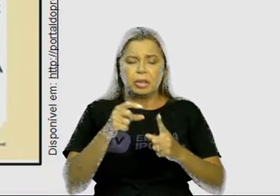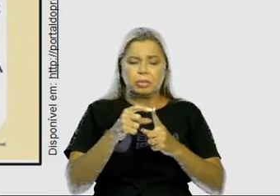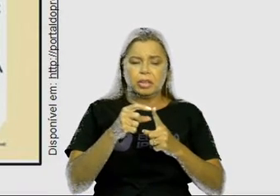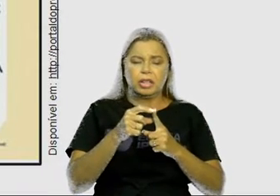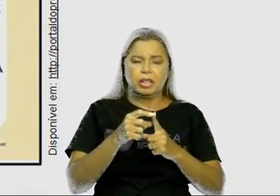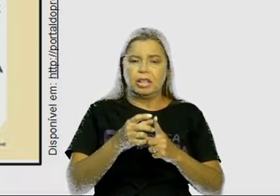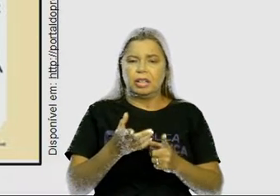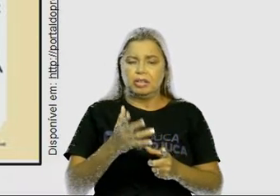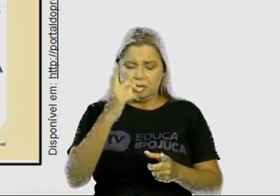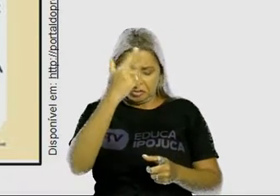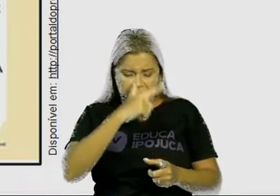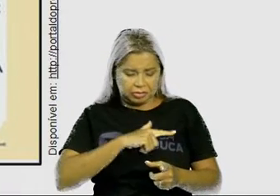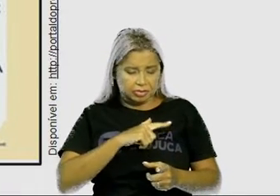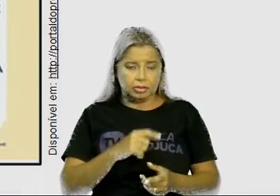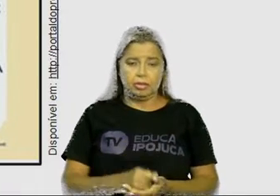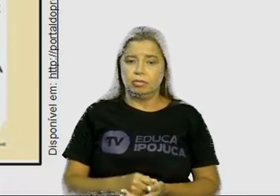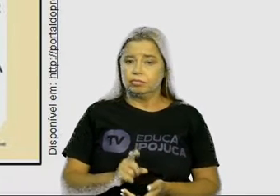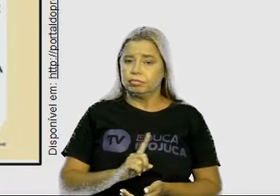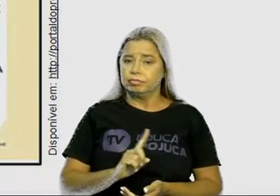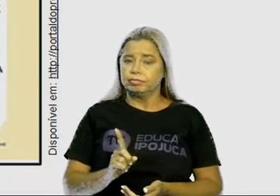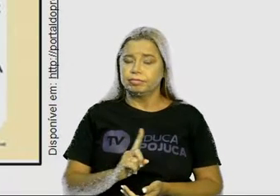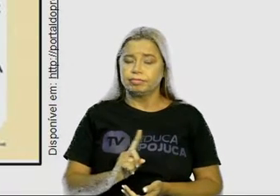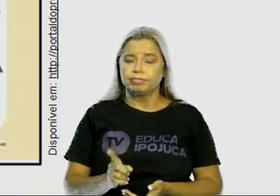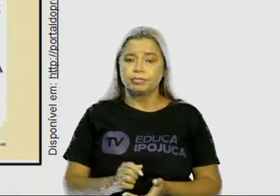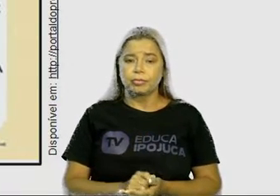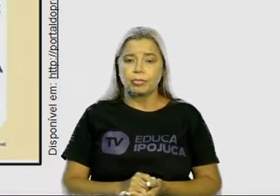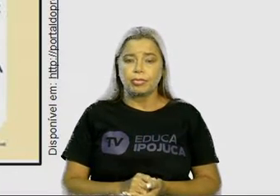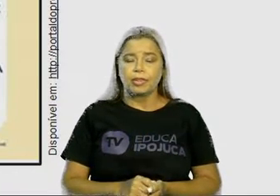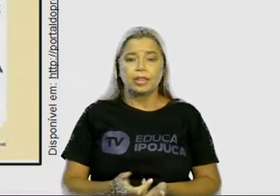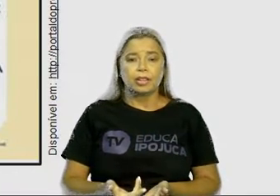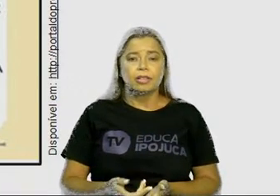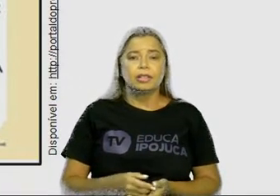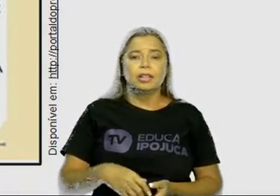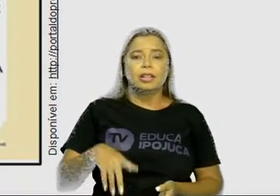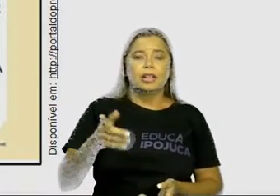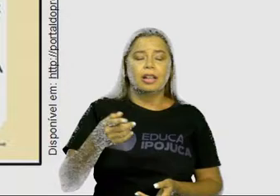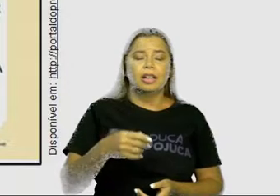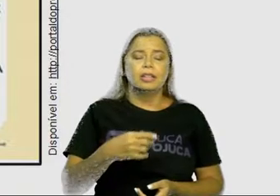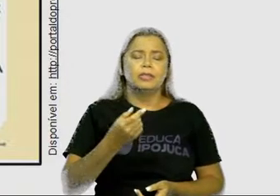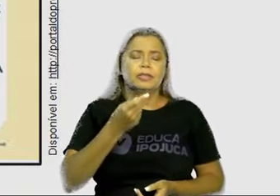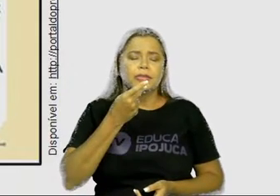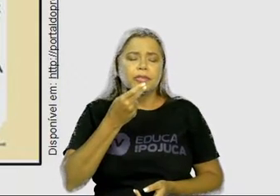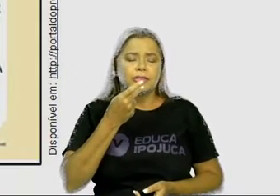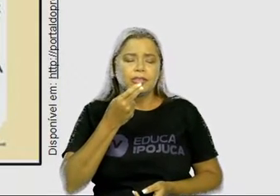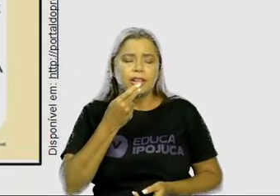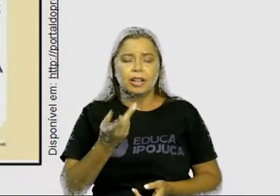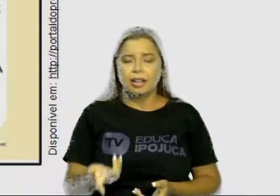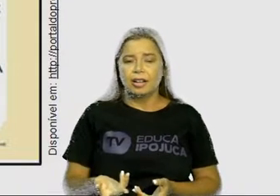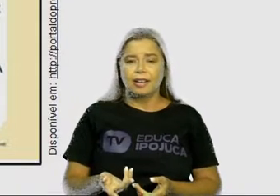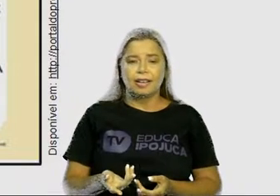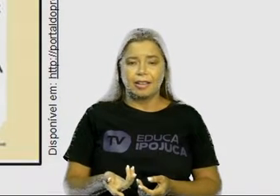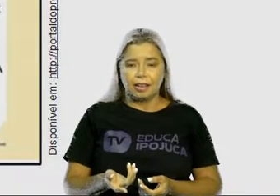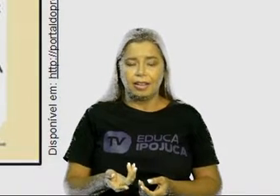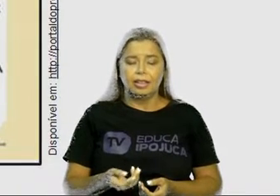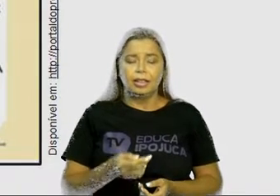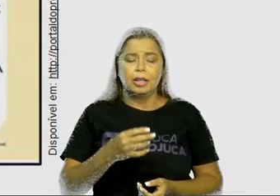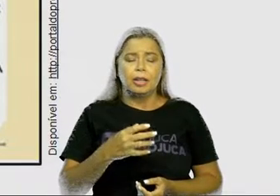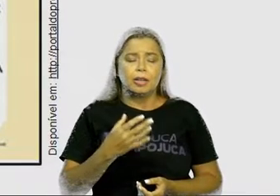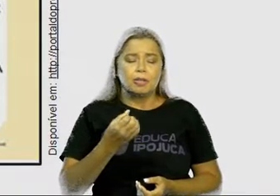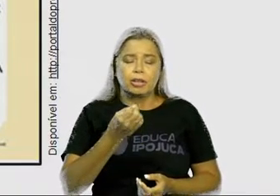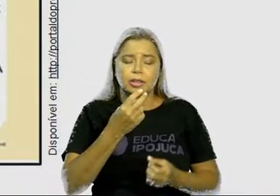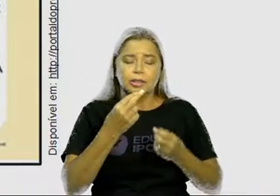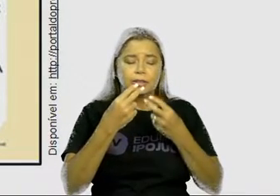pessoas. Pensem em coisas legais para dizer aos outros, gentileza, seja gentil, educado com as pessoas.